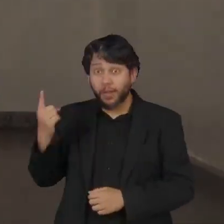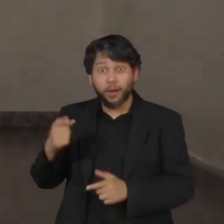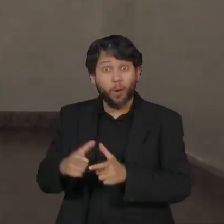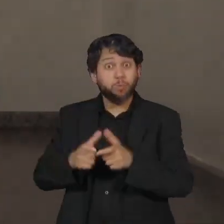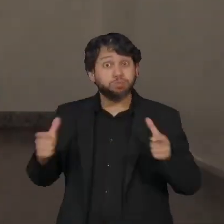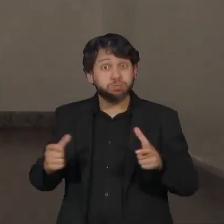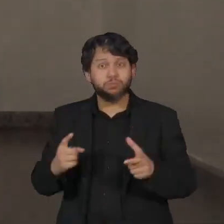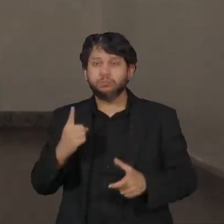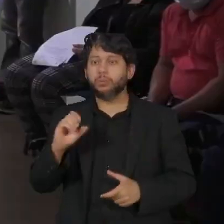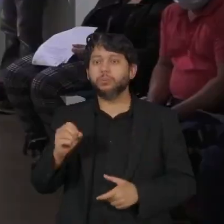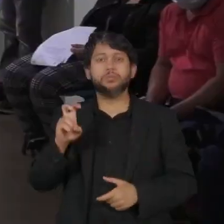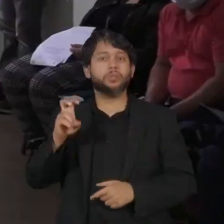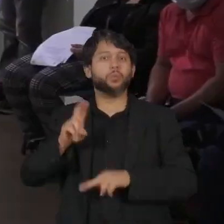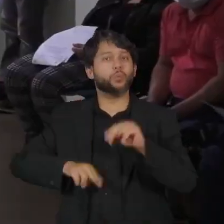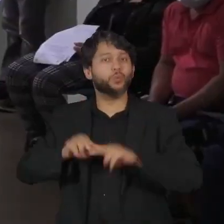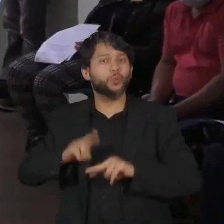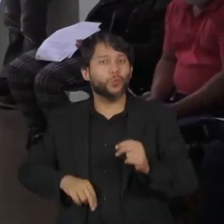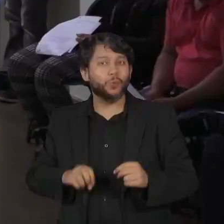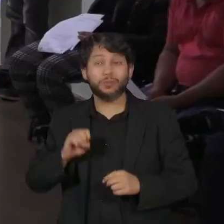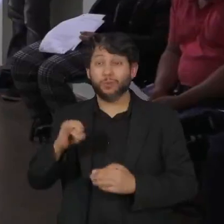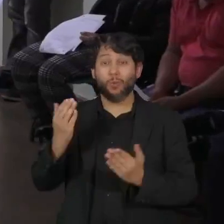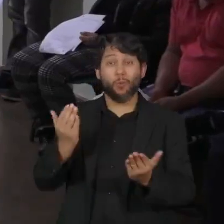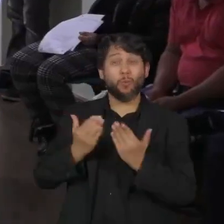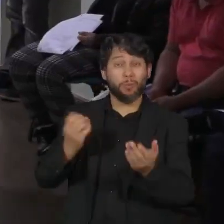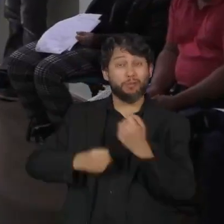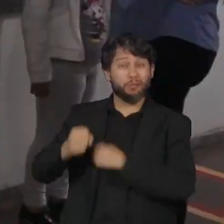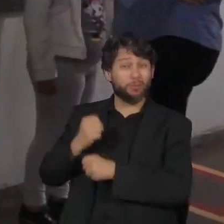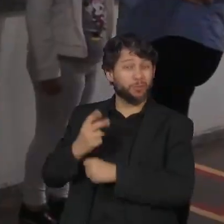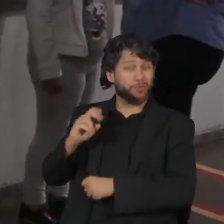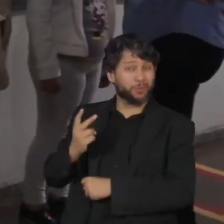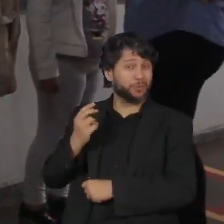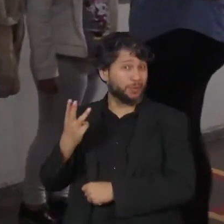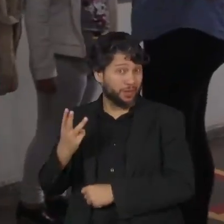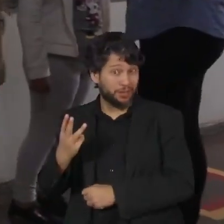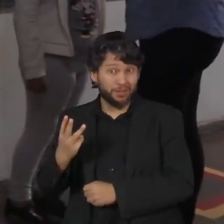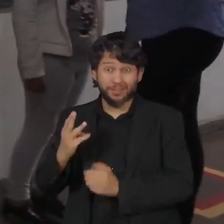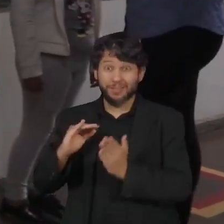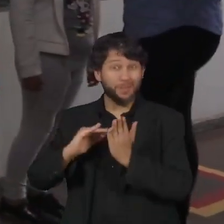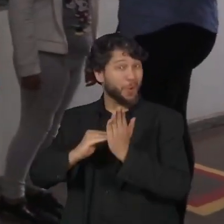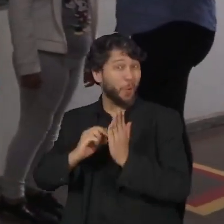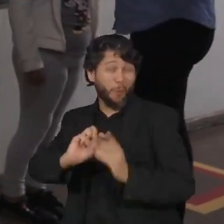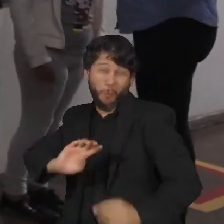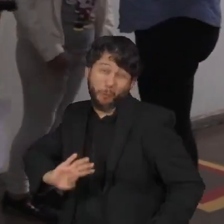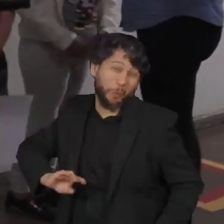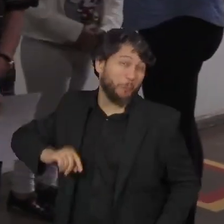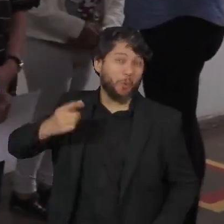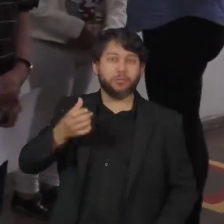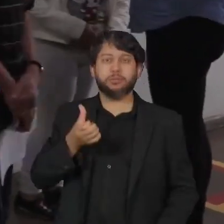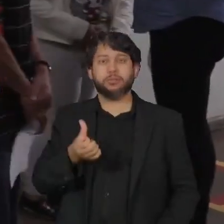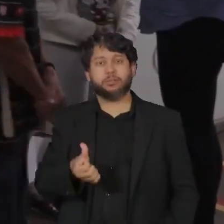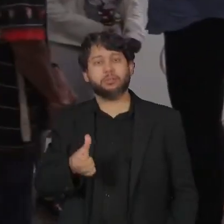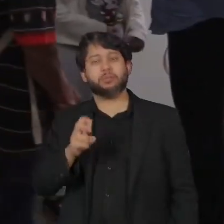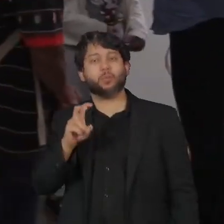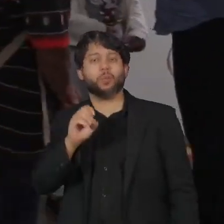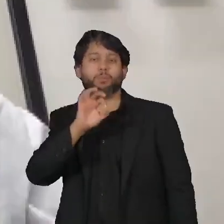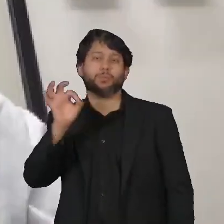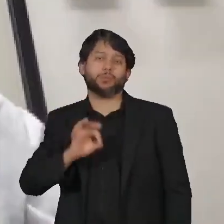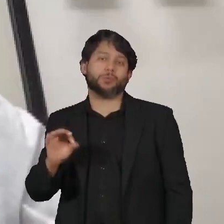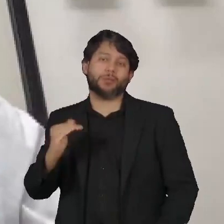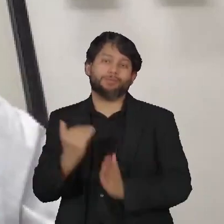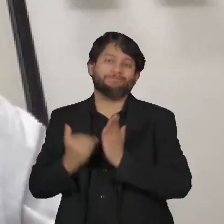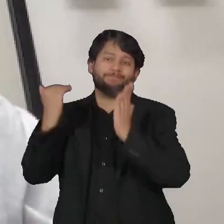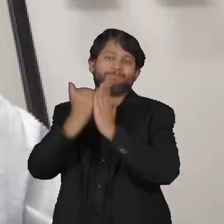105 em junho. Em comparação com 2023, o crescimento é de 650%.